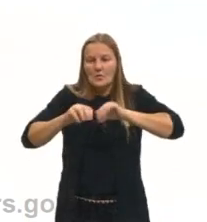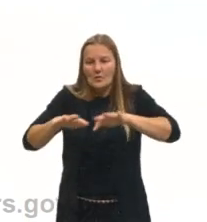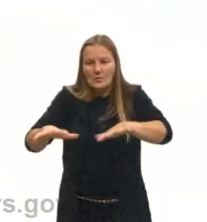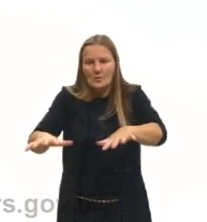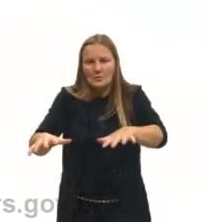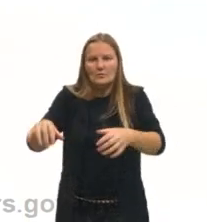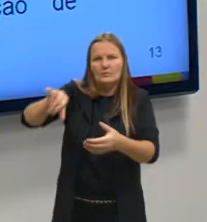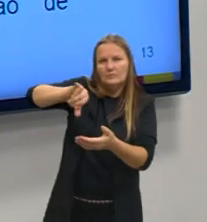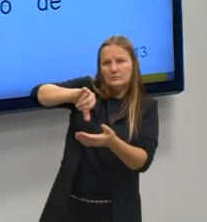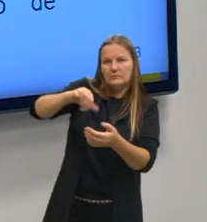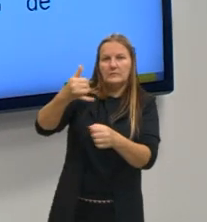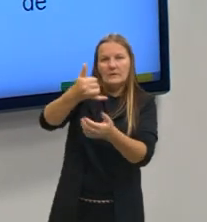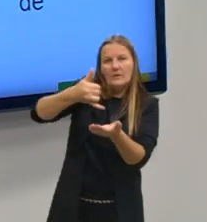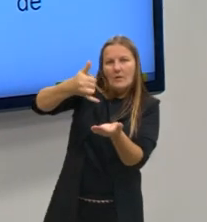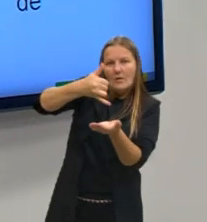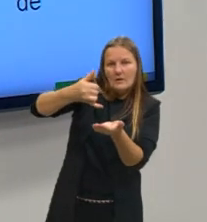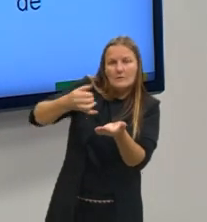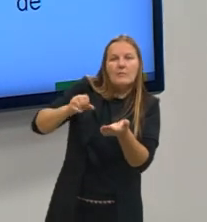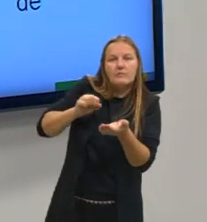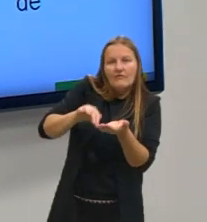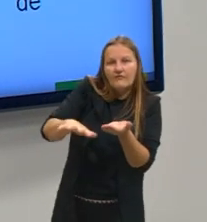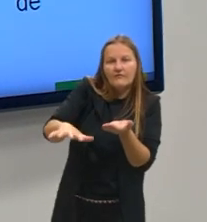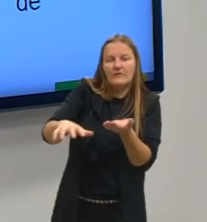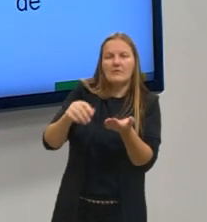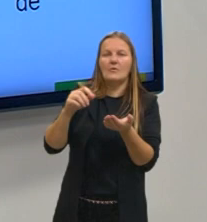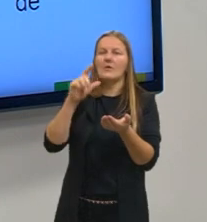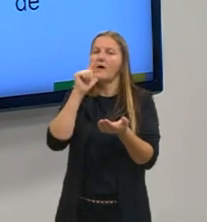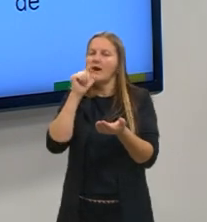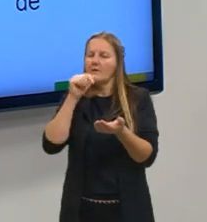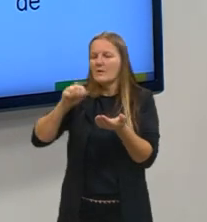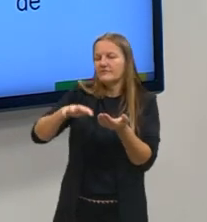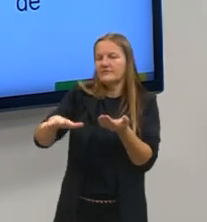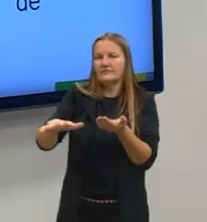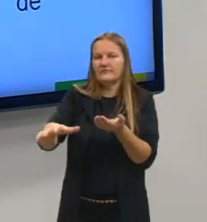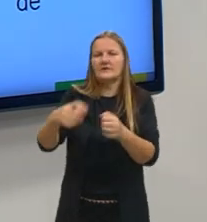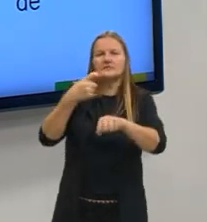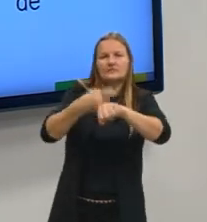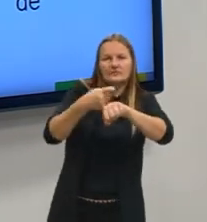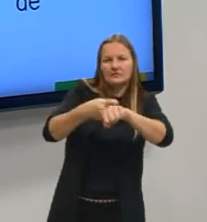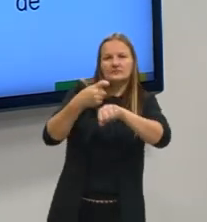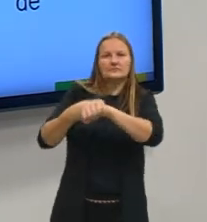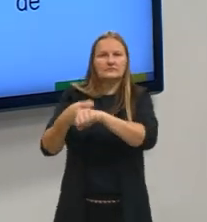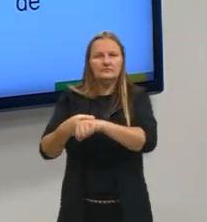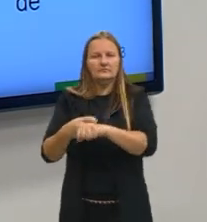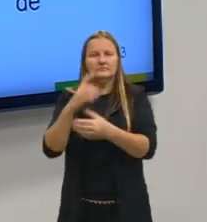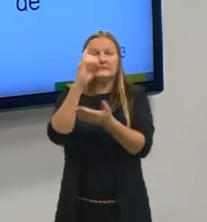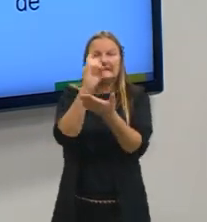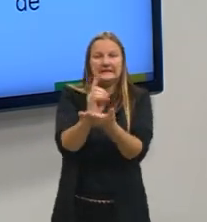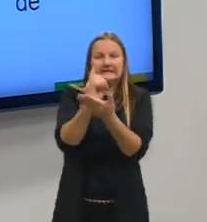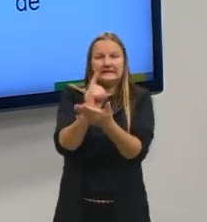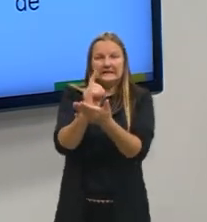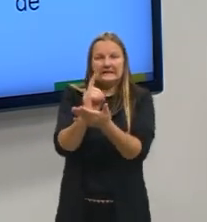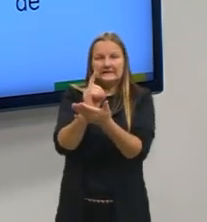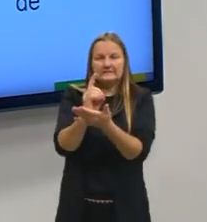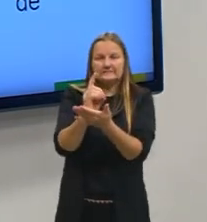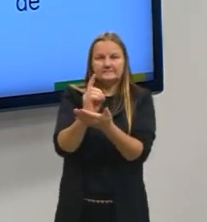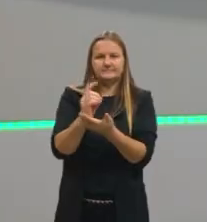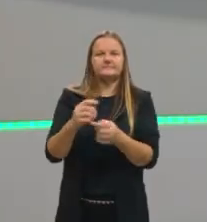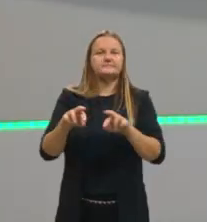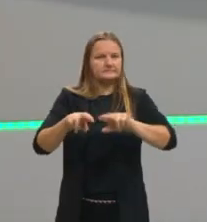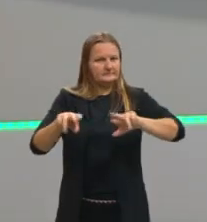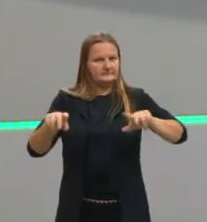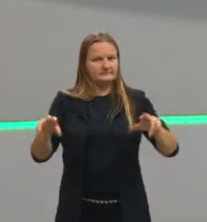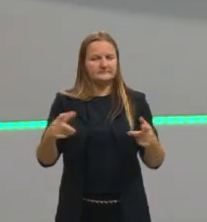caso do óleo e da água, ou sólido e sólido, que trabalham com densidades diferentes. Na